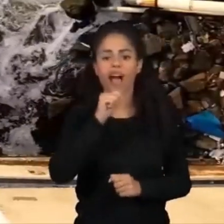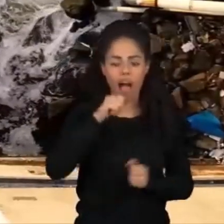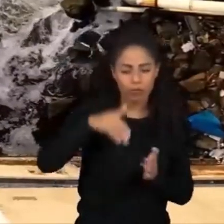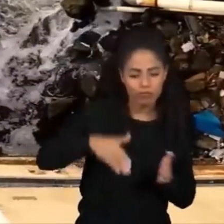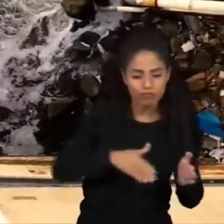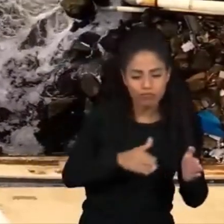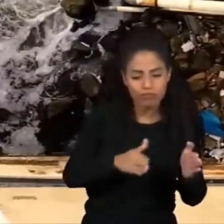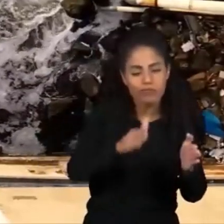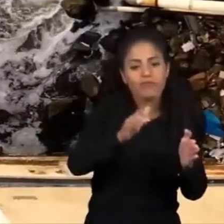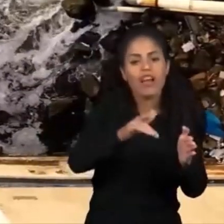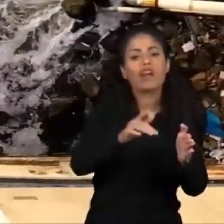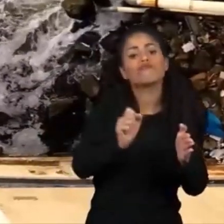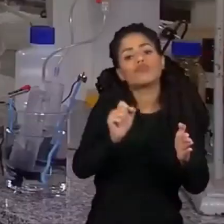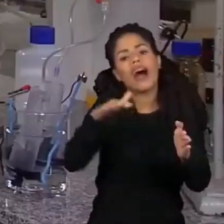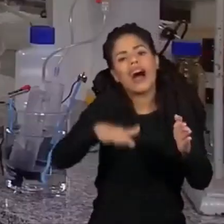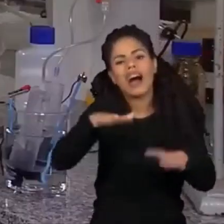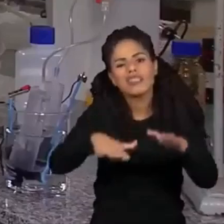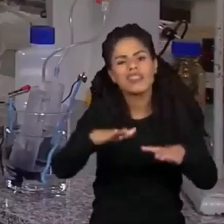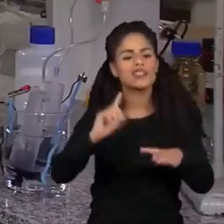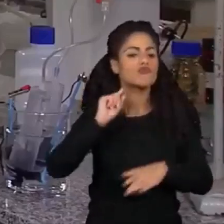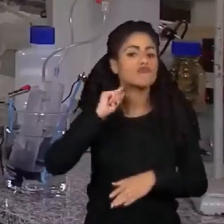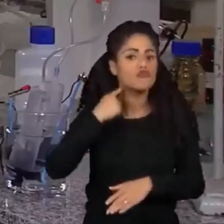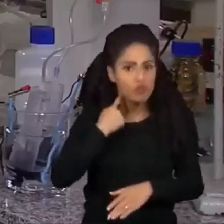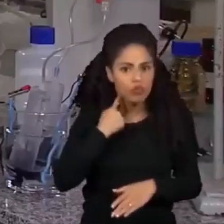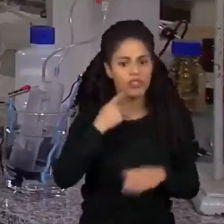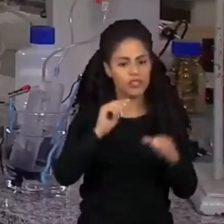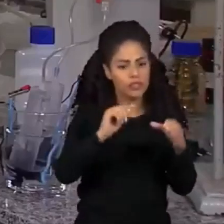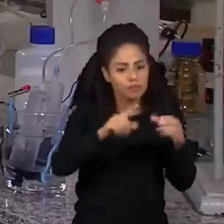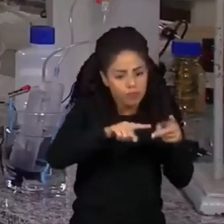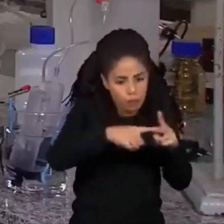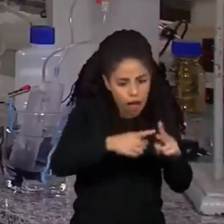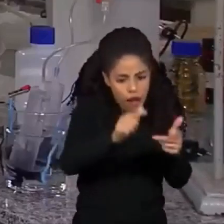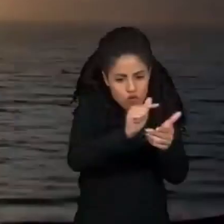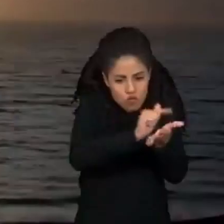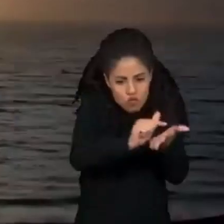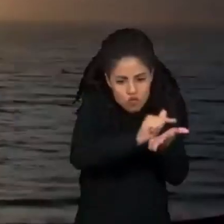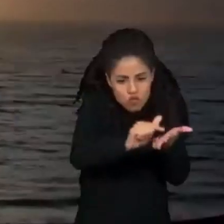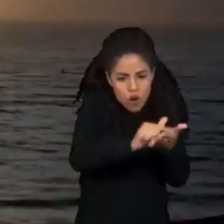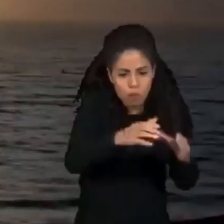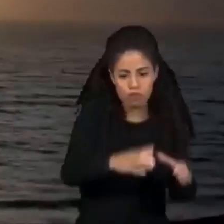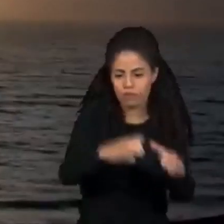águas de rejeitos industriais. Se gente trata essa água, é possível utilizar.